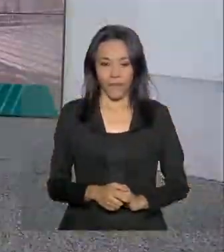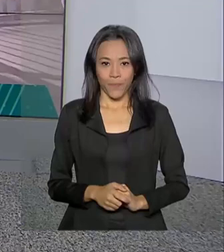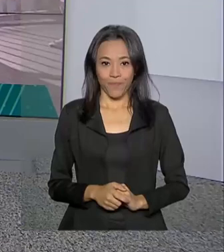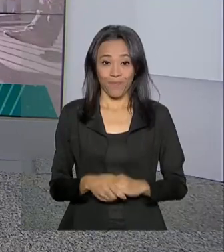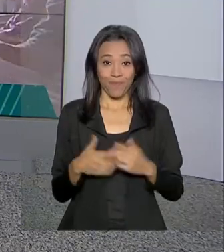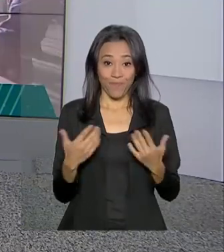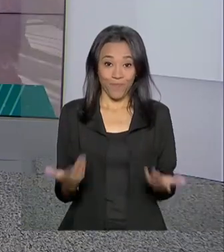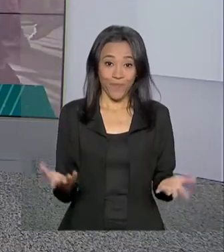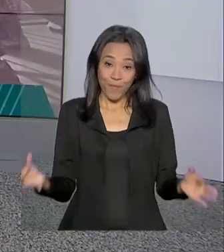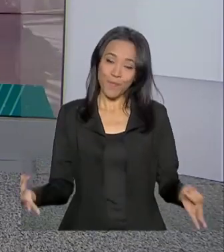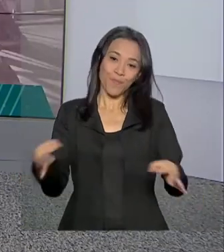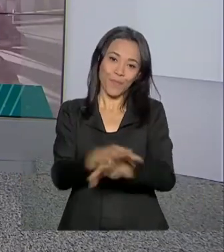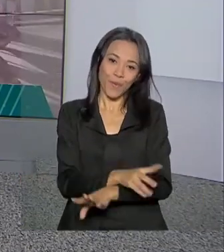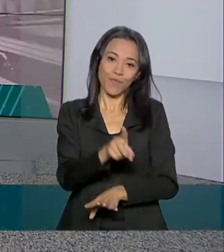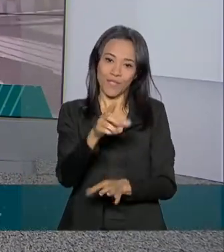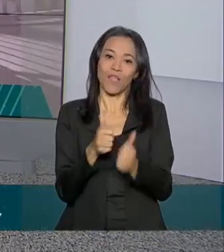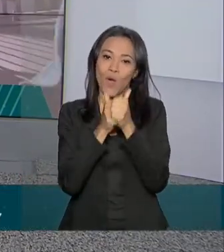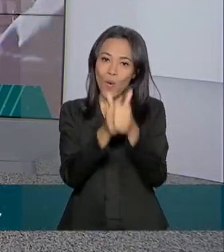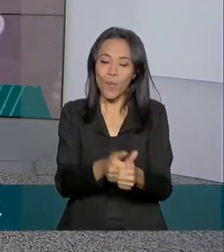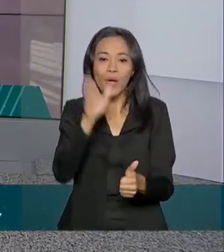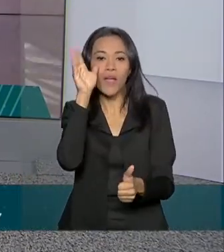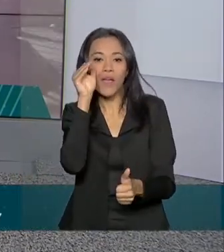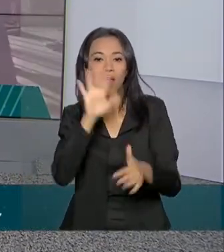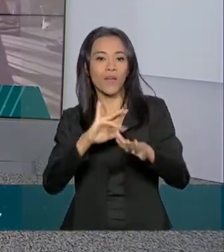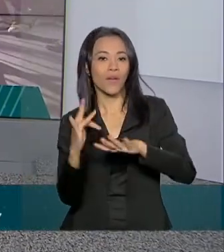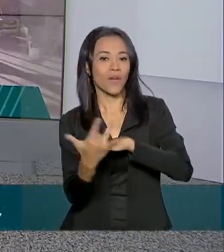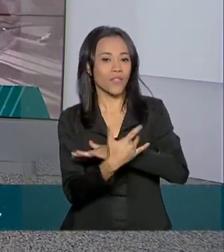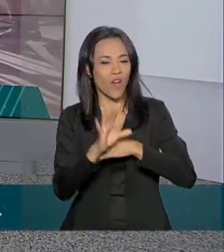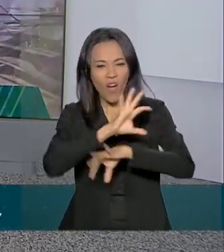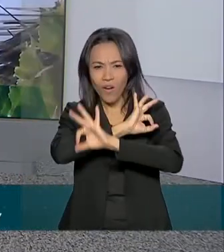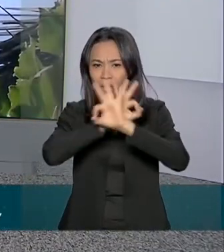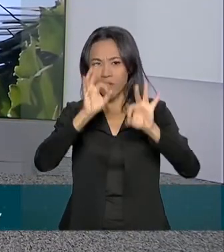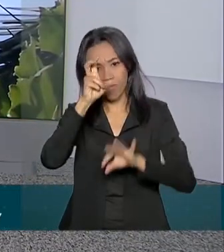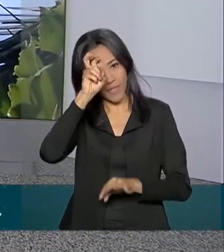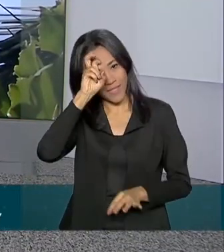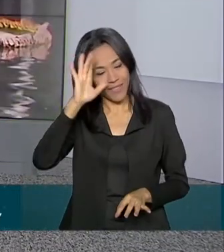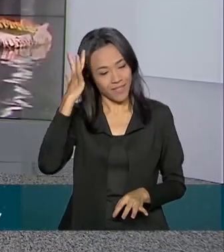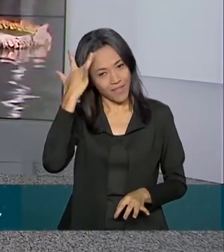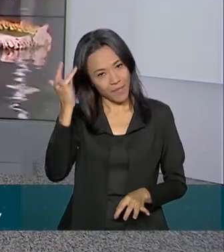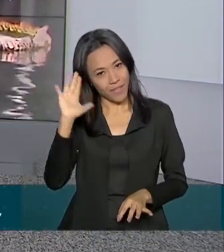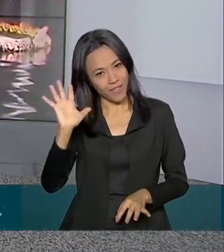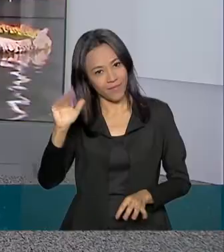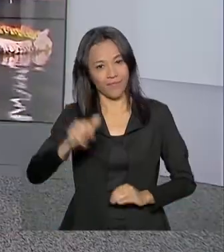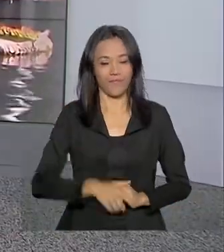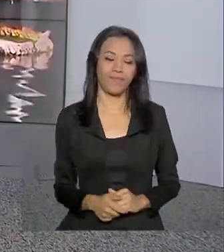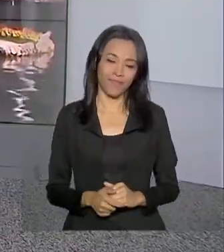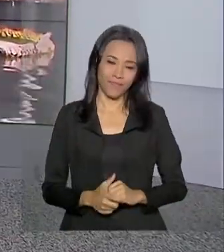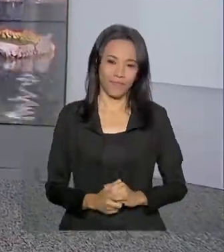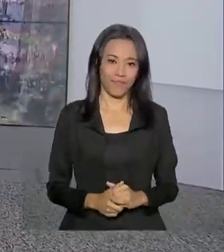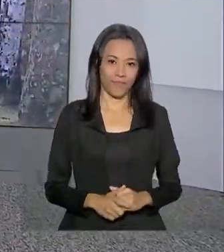O Brasil em Dia termina aqui. Nos acompanhe também pelas nossas redes sociais. Uma ótima quinta-feira. Até amanhã. Tchau.